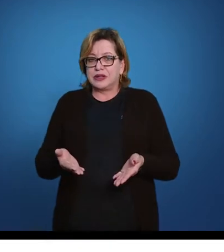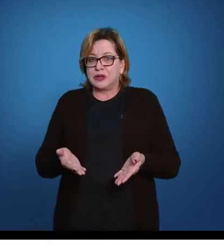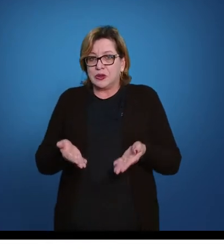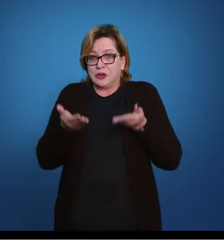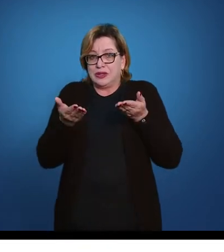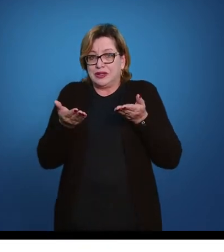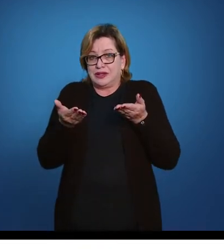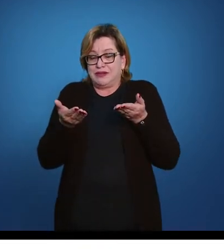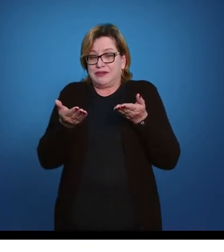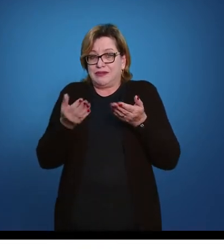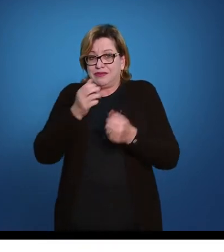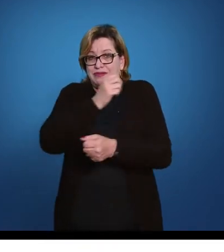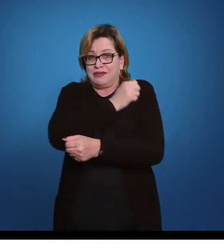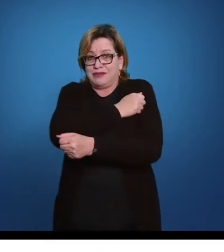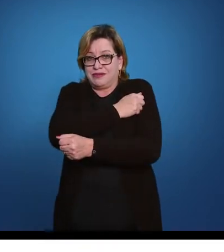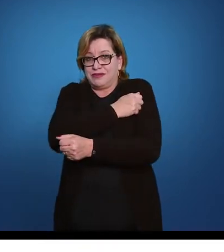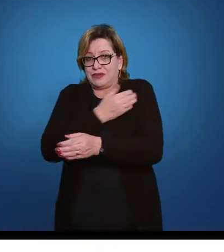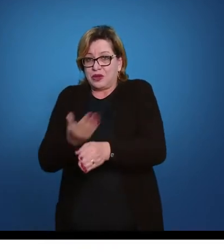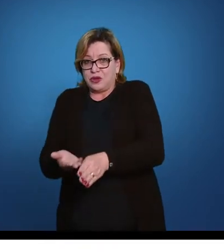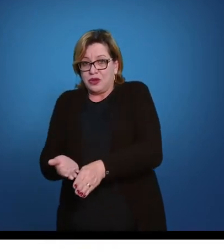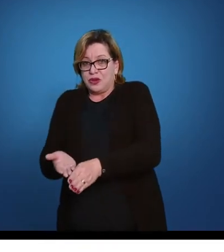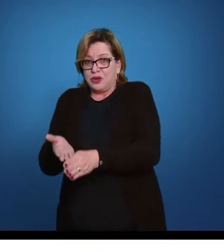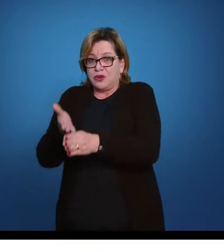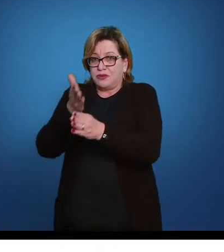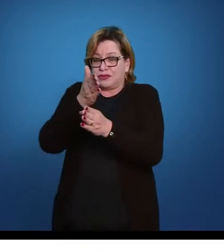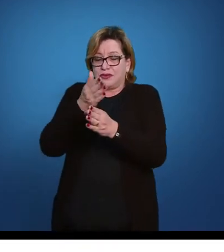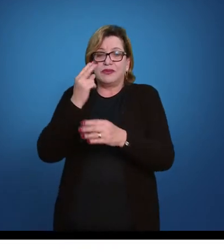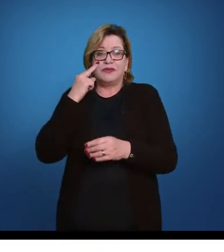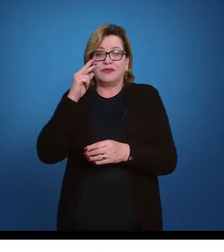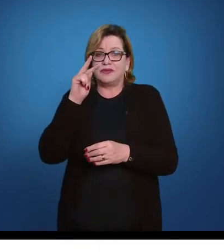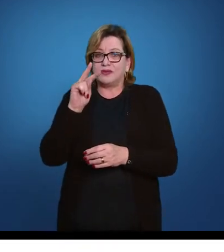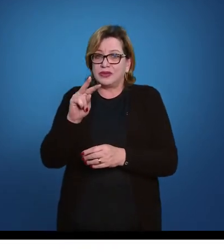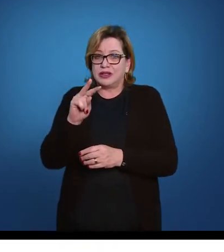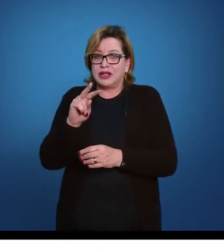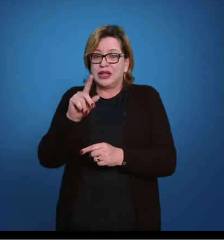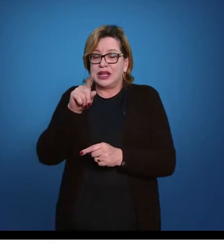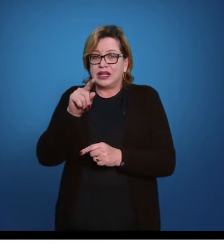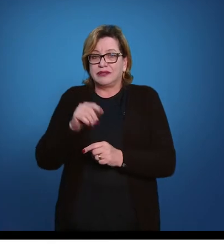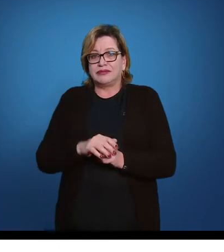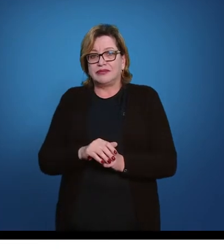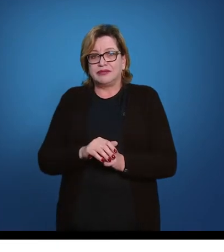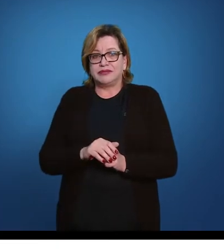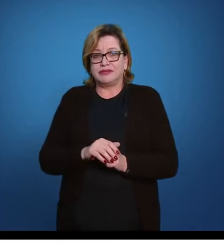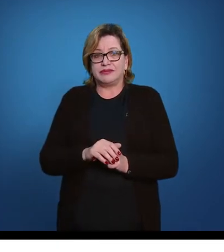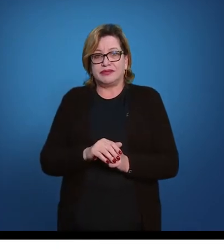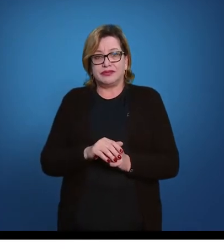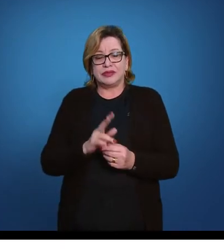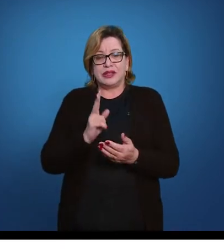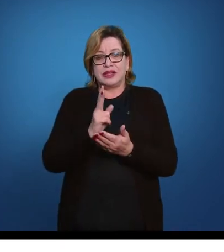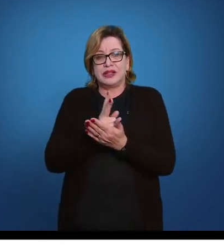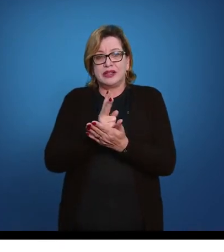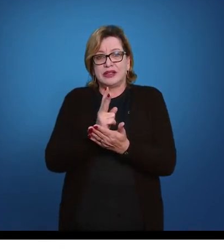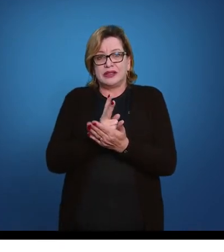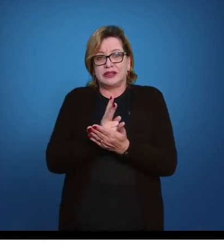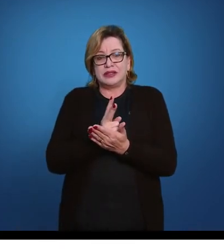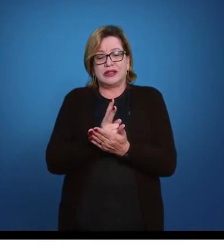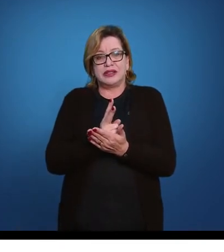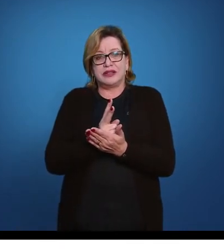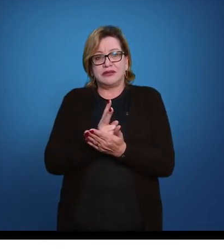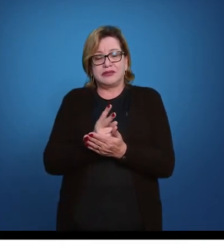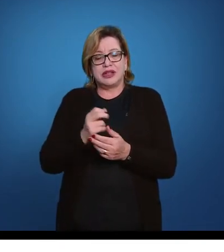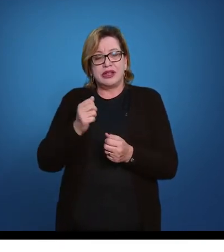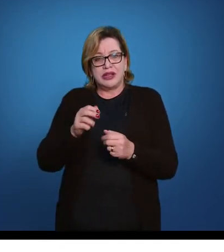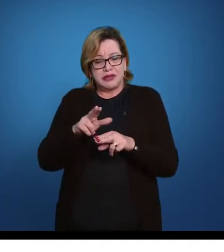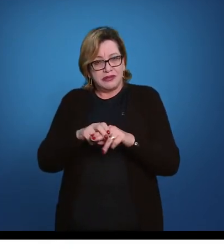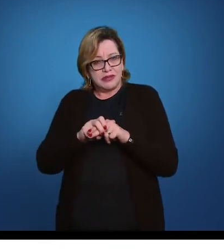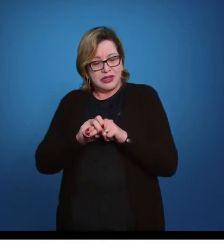o nosso aluno pelas pernas. A única orientação é solicitar que ele apoie as duas